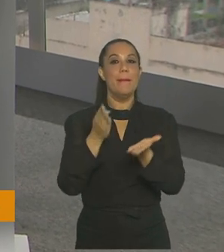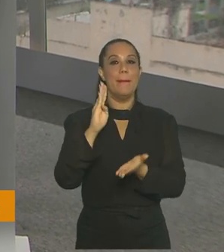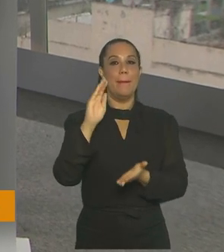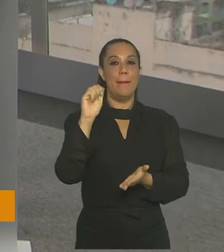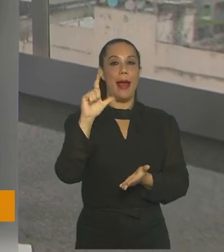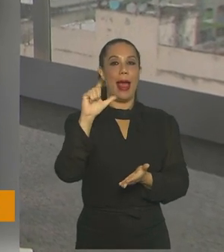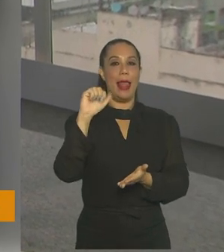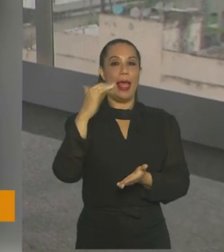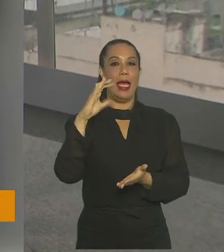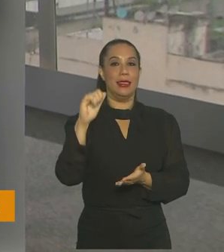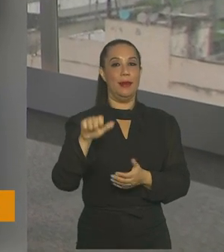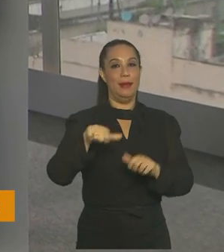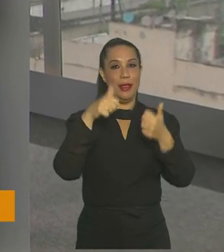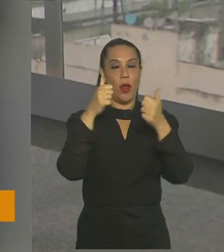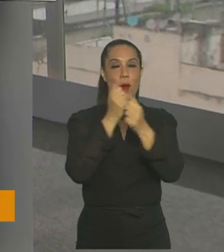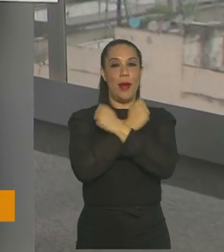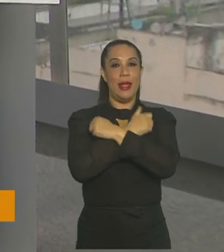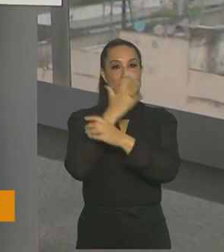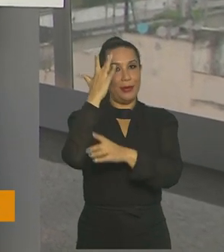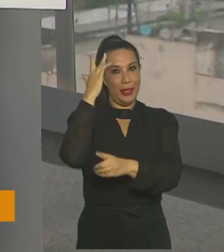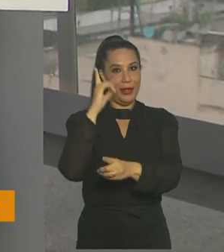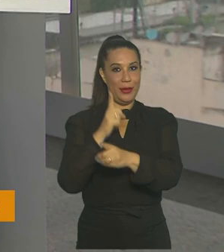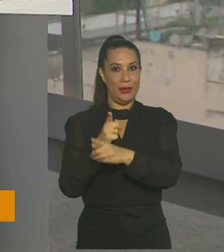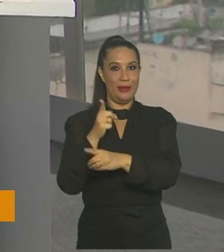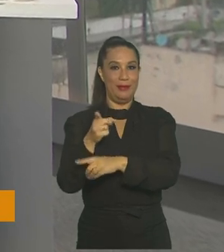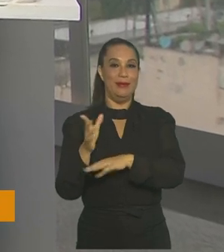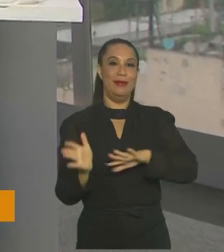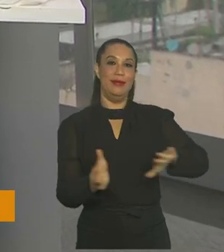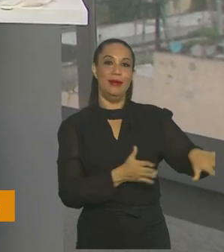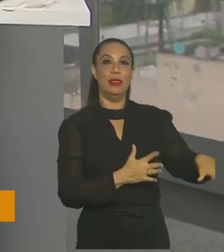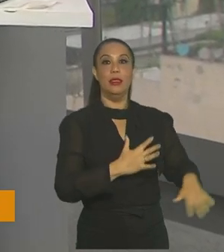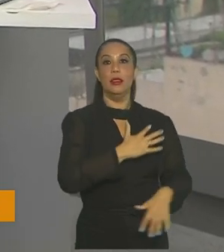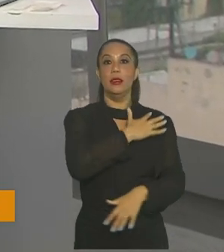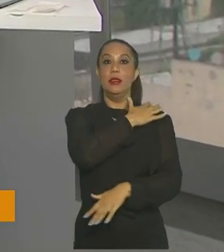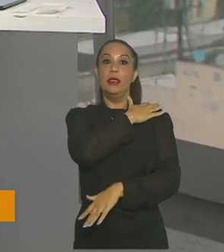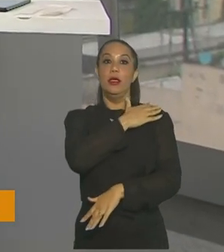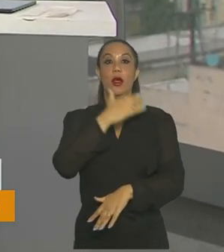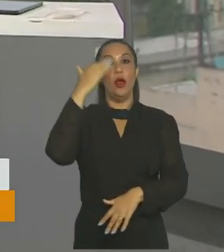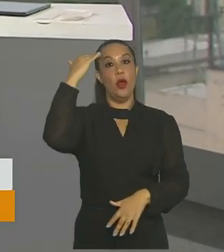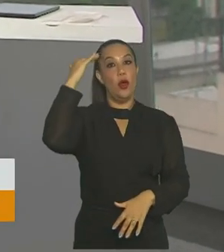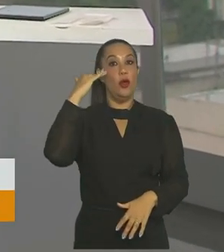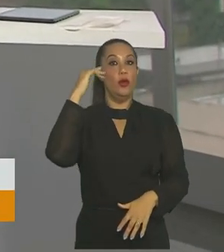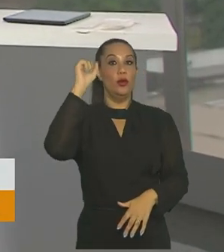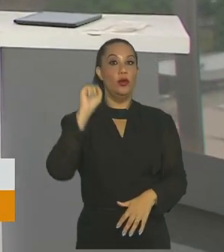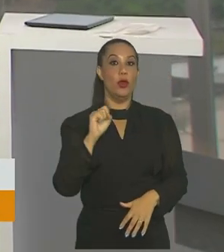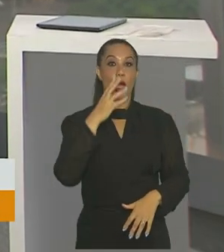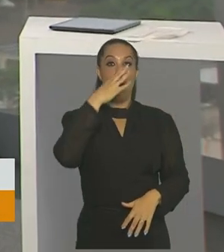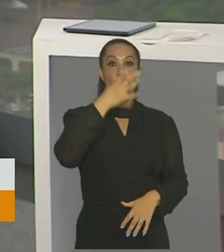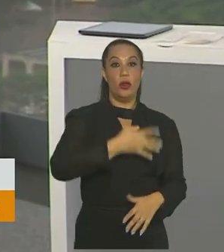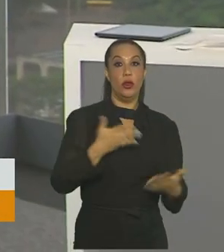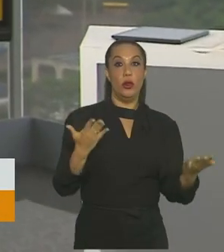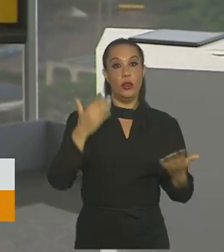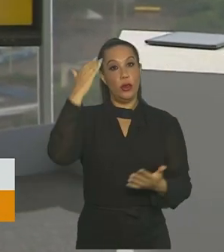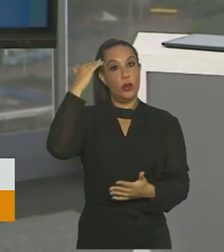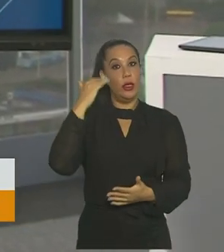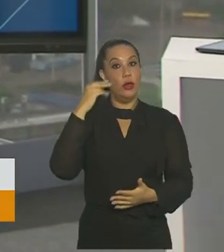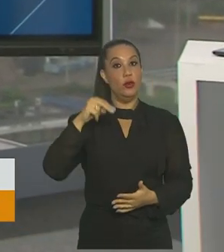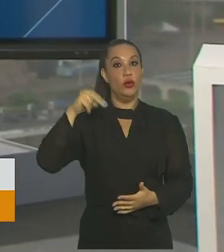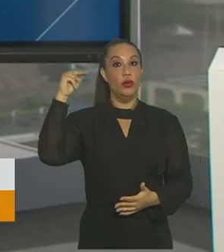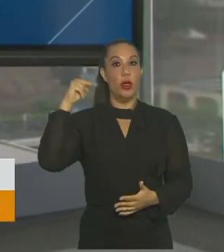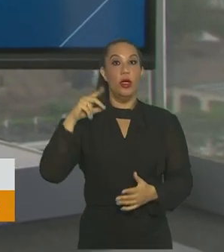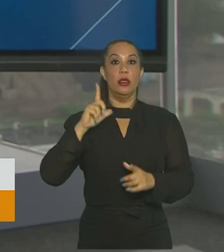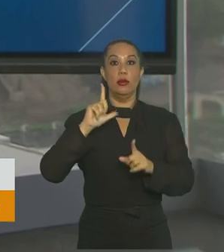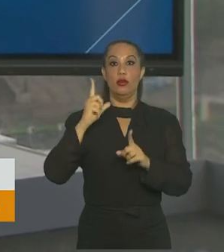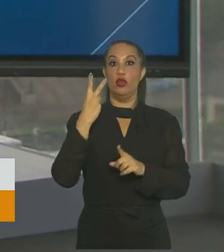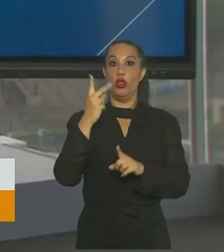melhor. Um abraço. A gente se vê amanhã. As Forças Armadas da Coreia do Sul acusaram hoje a Coreia do Norte